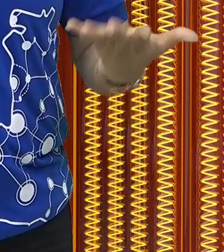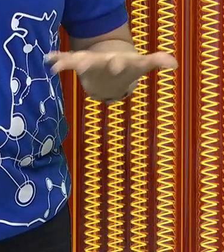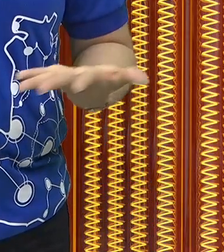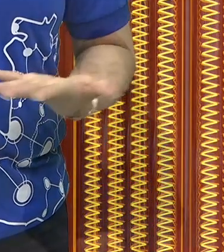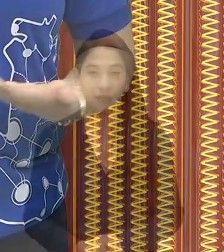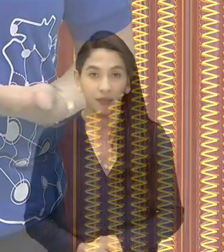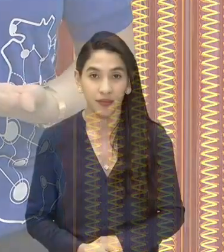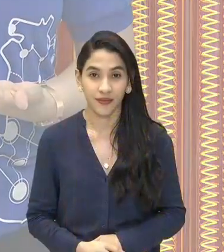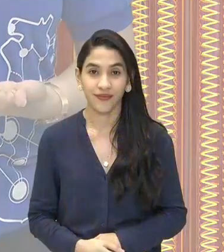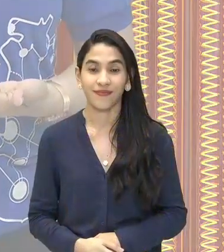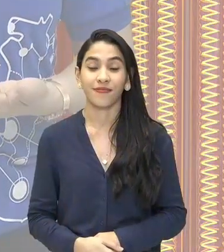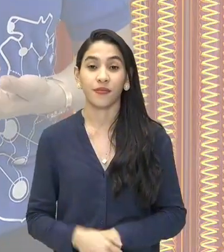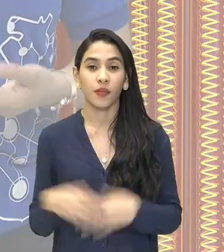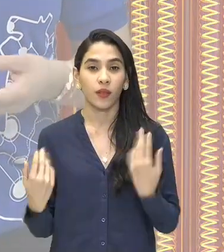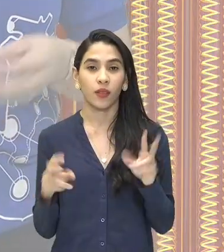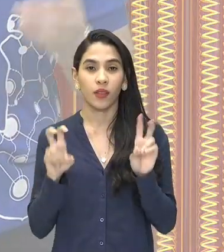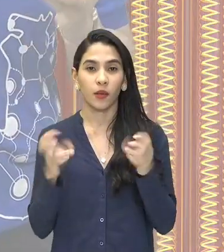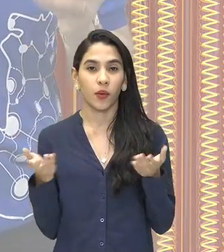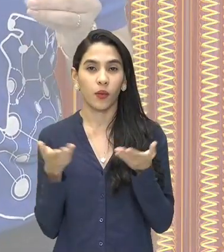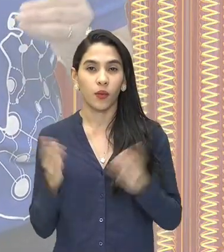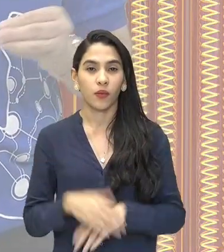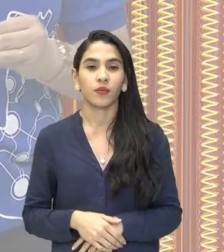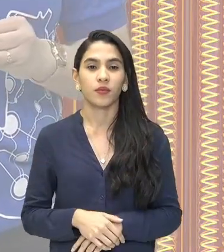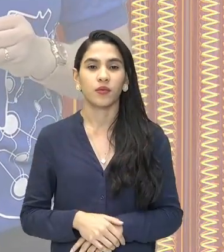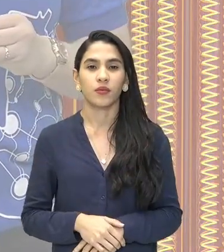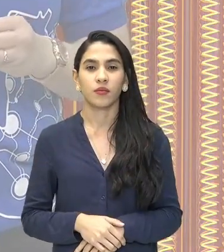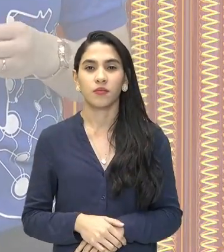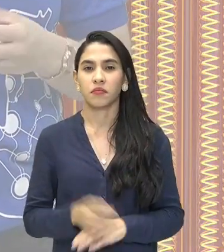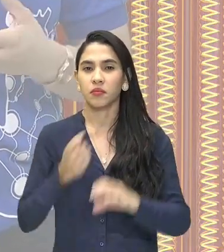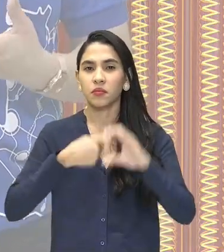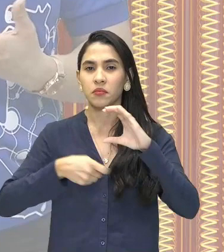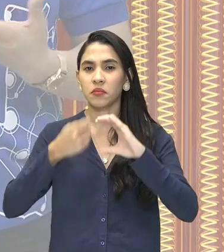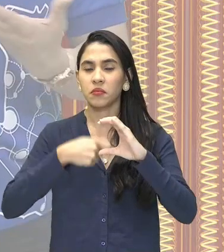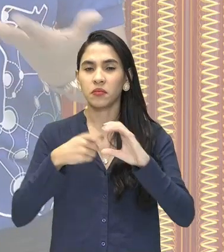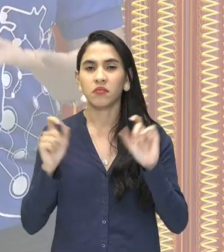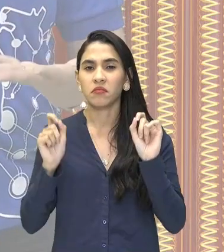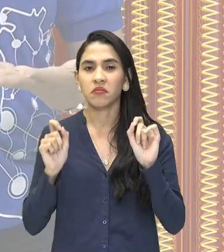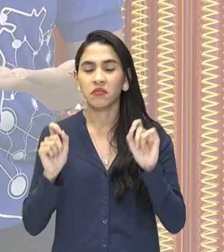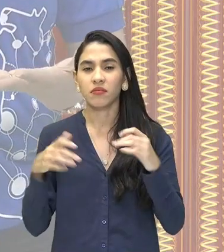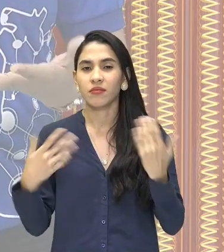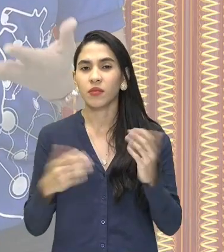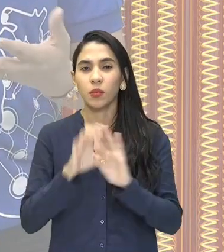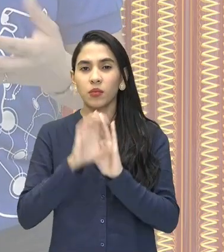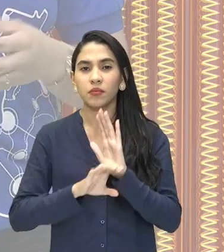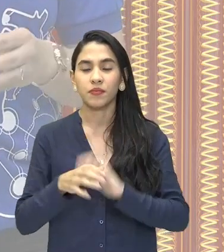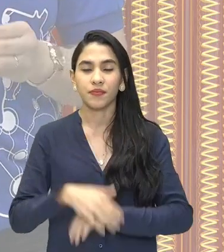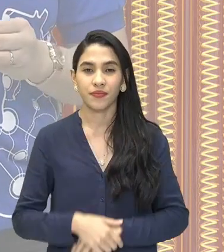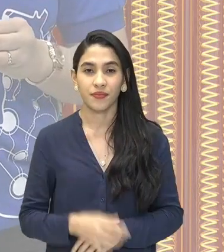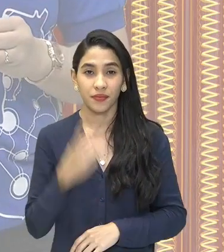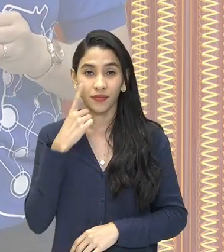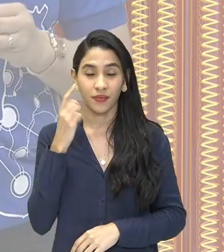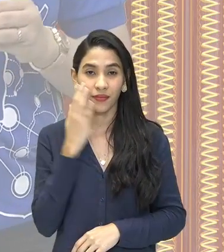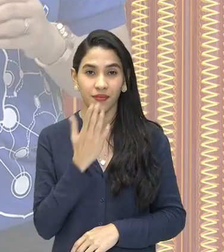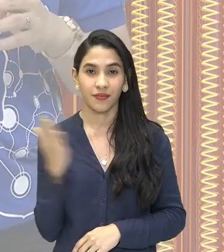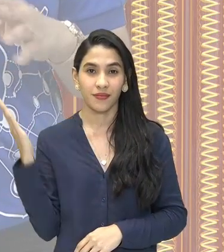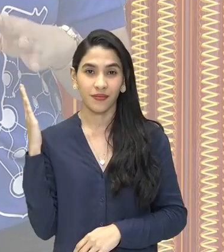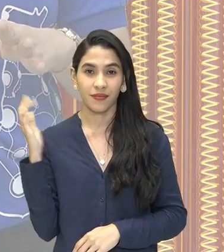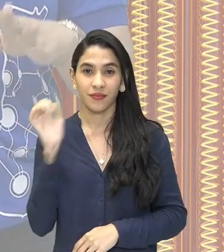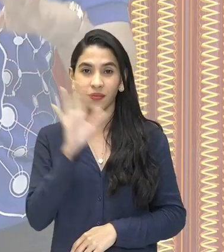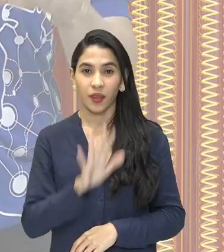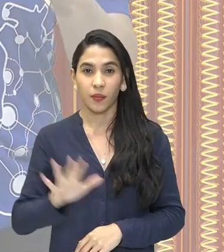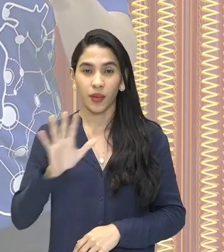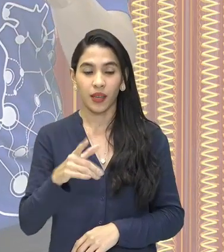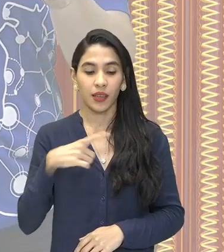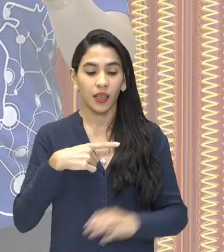Então, queridos, o tema desta aula é o que é capitalismo? O conceito de capitalismo, né? Observe a imagem que eu tenho aí o